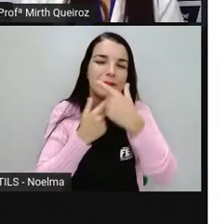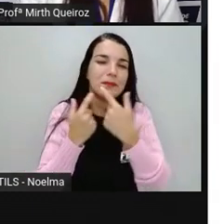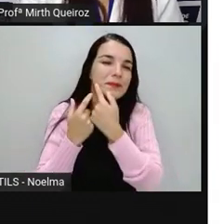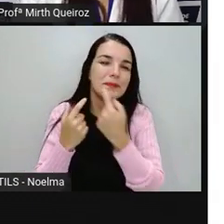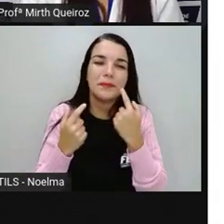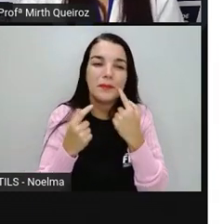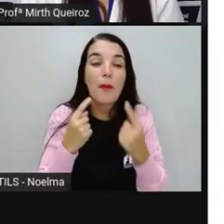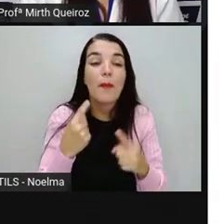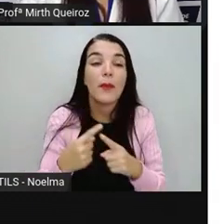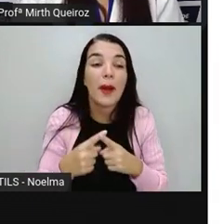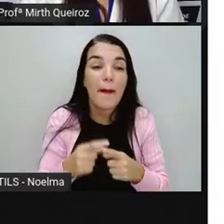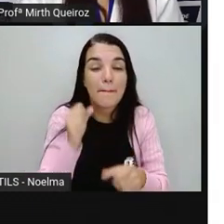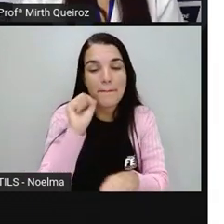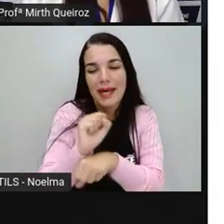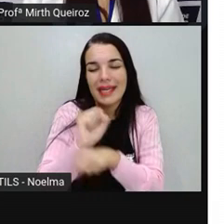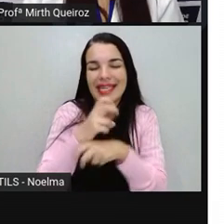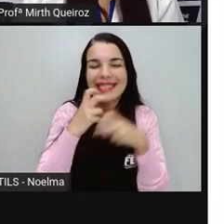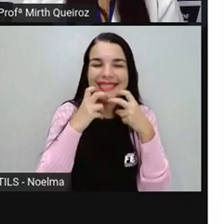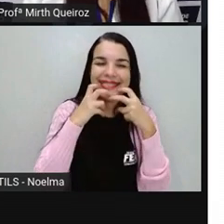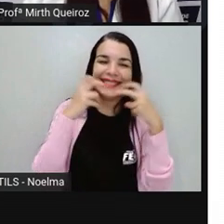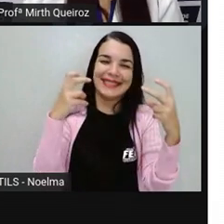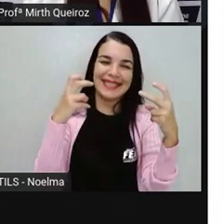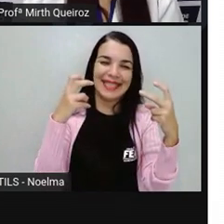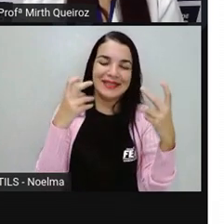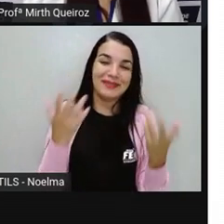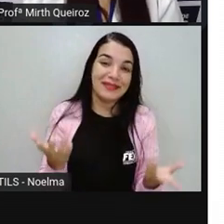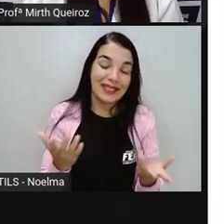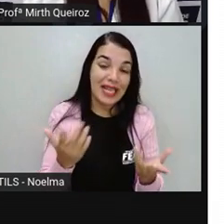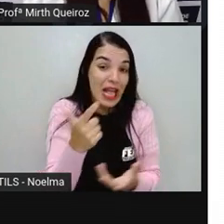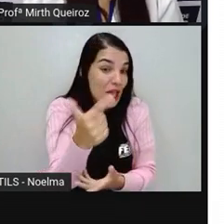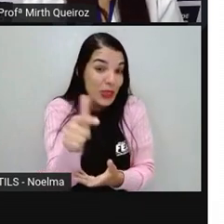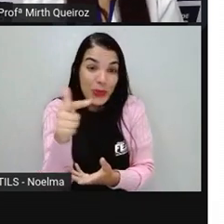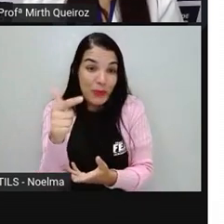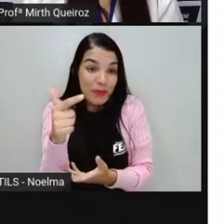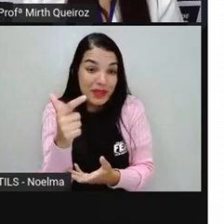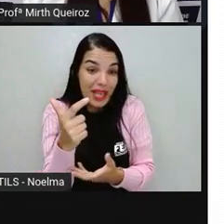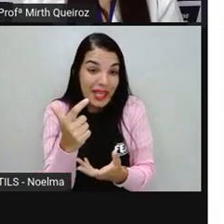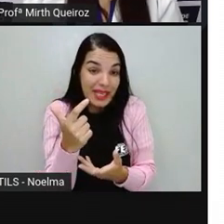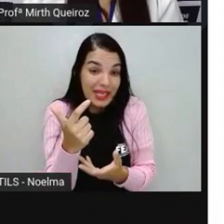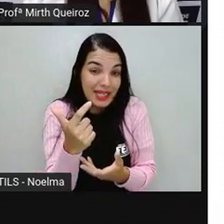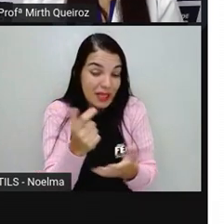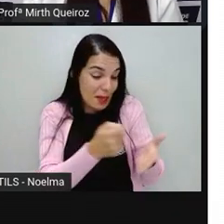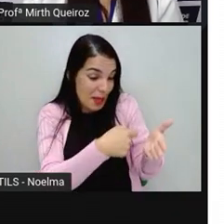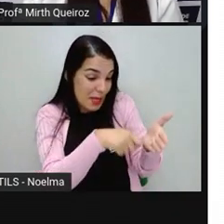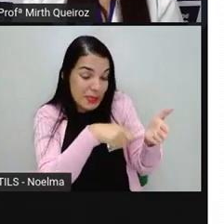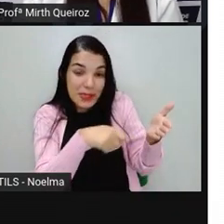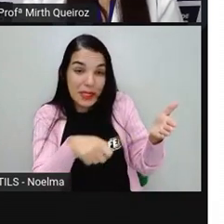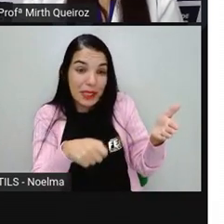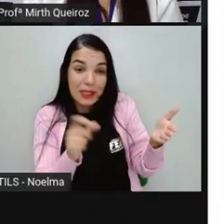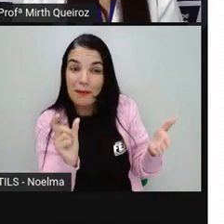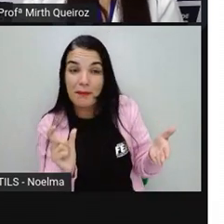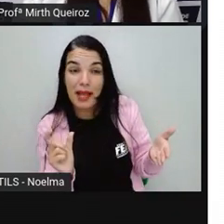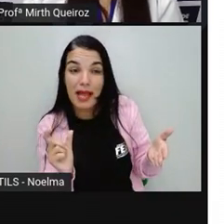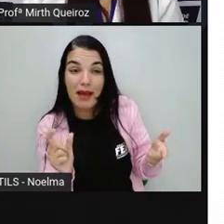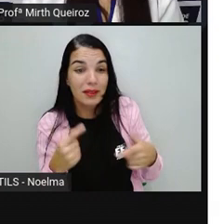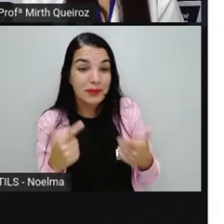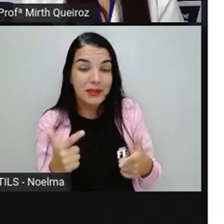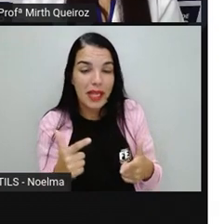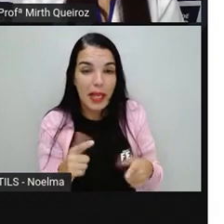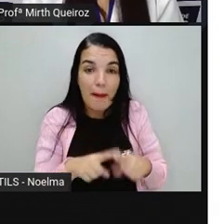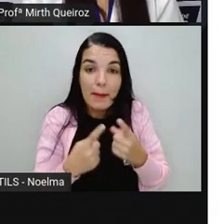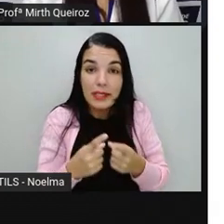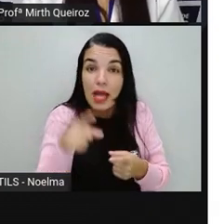E aqui não tem o uso da palavra. Não tem o uso da escrita. E a gente conseguiu compreender